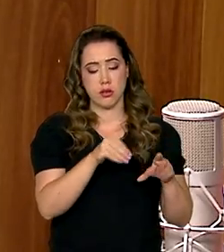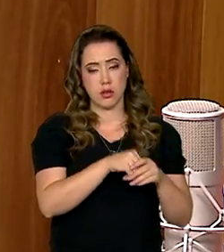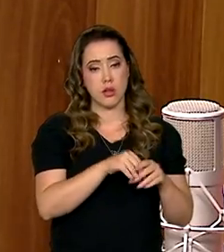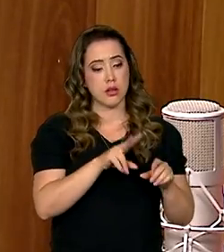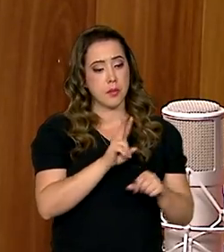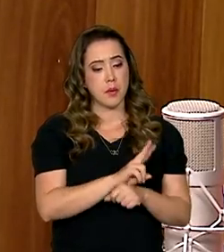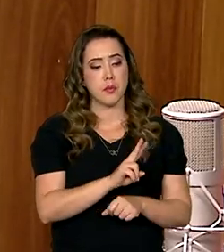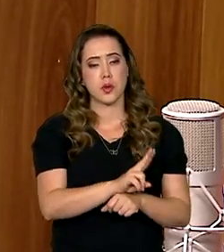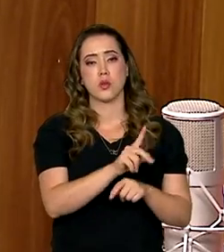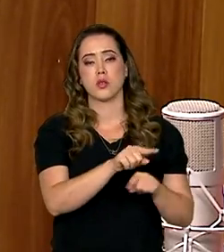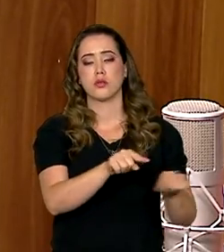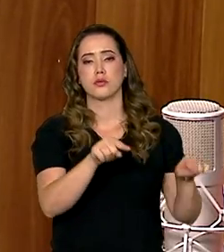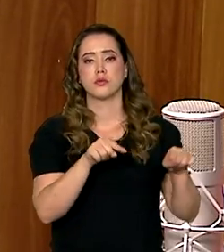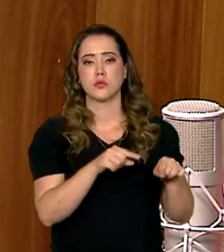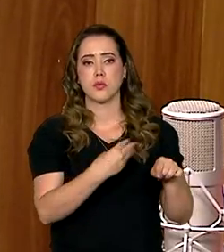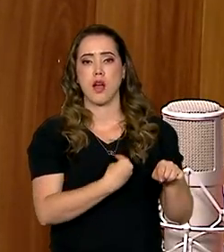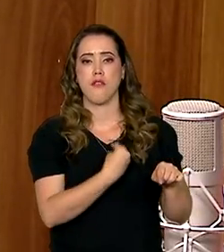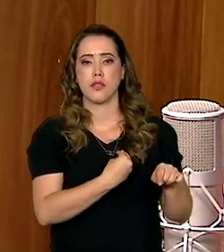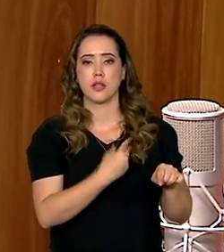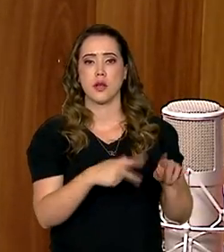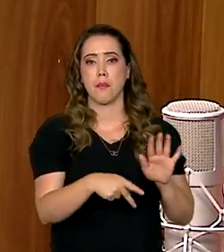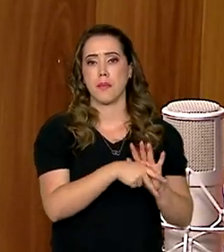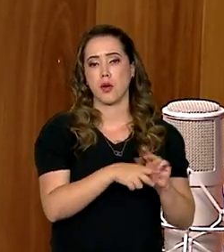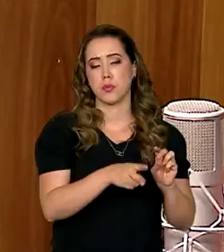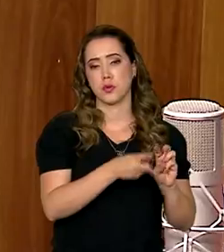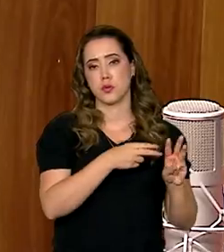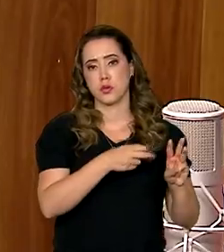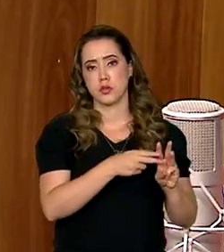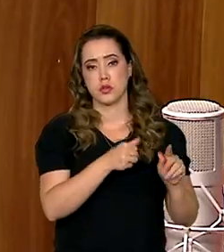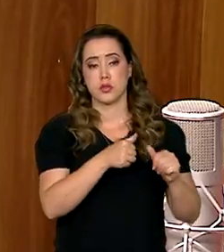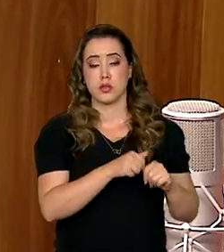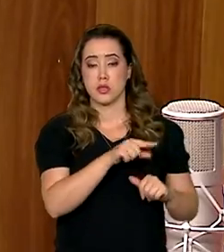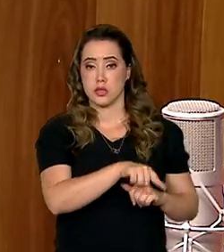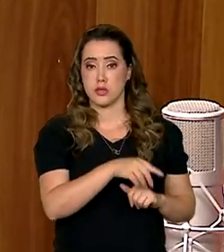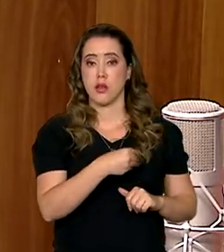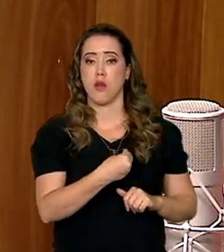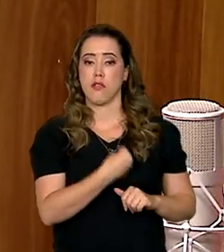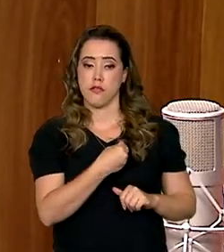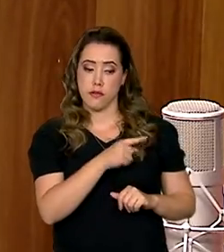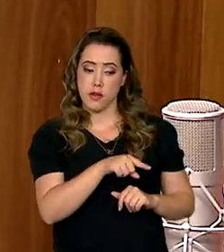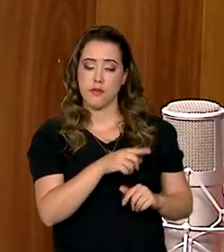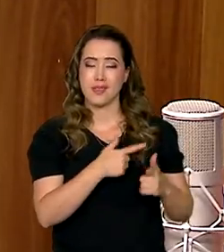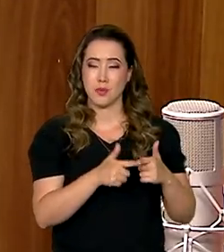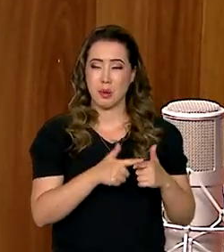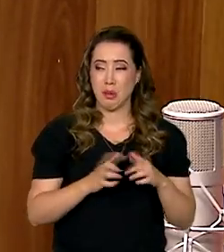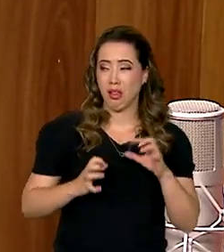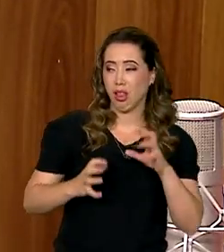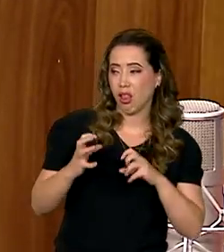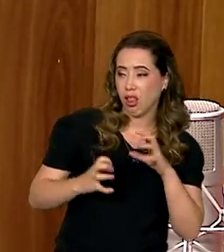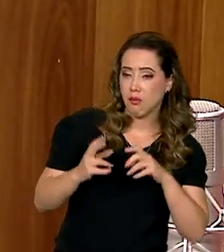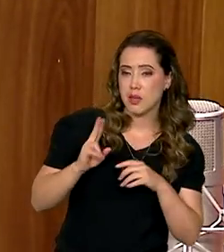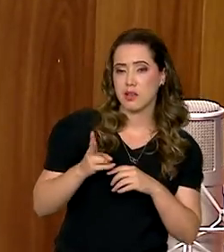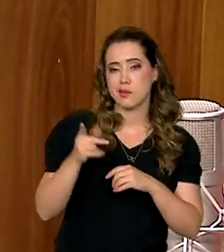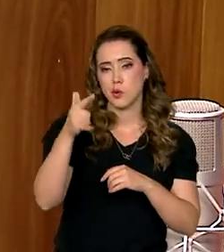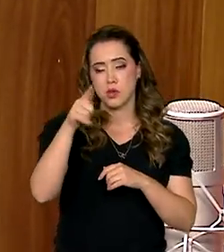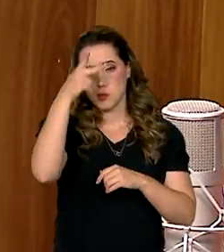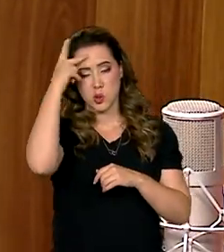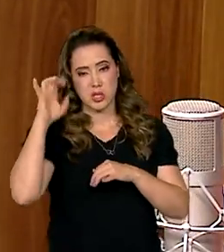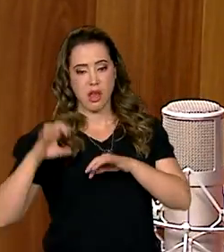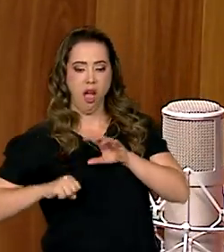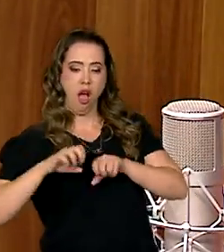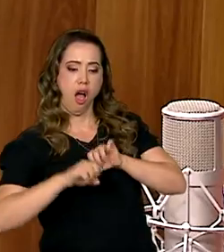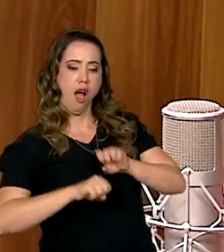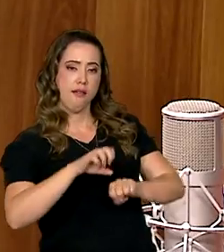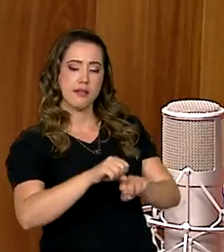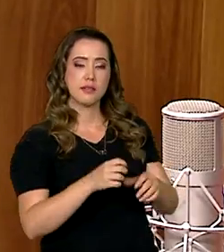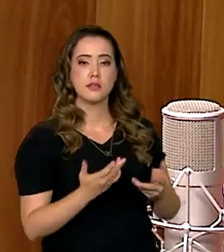proteger ali a vida dos indígenas que estão e vivem esse conflito permanente ali por conta